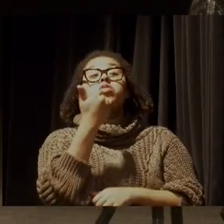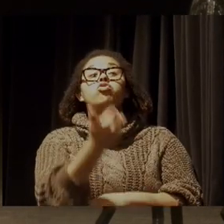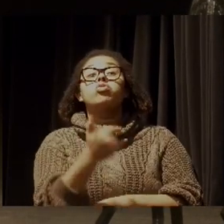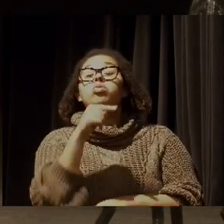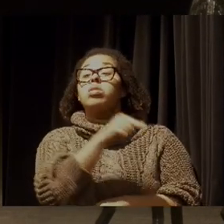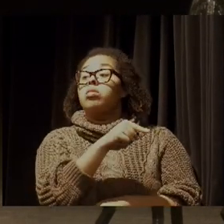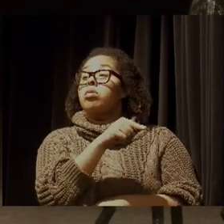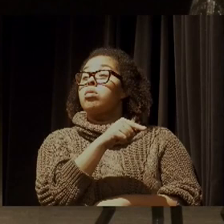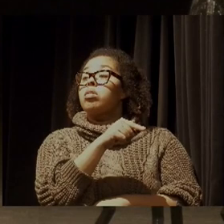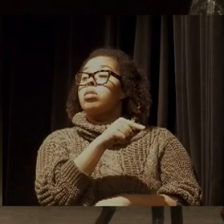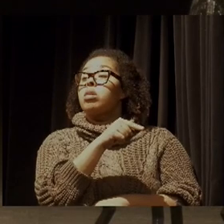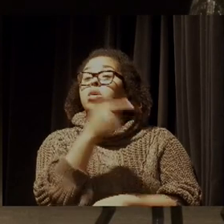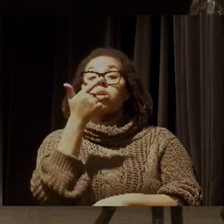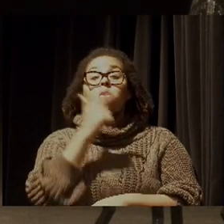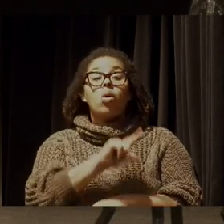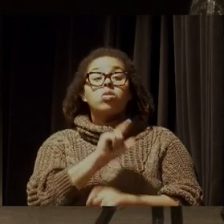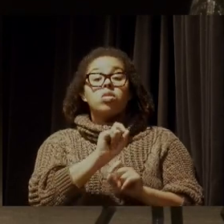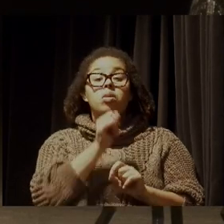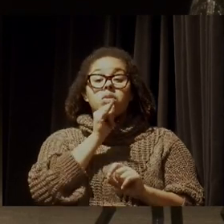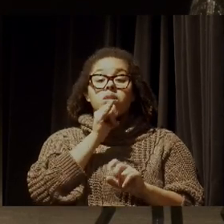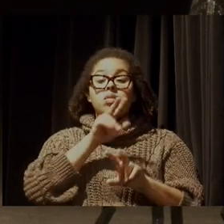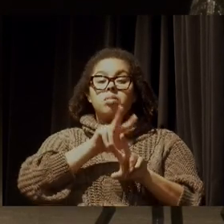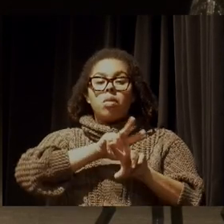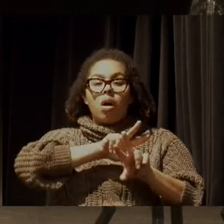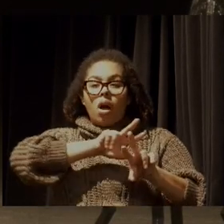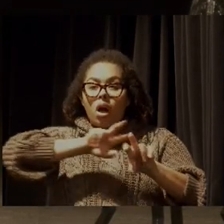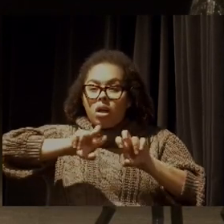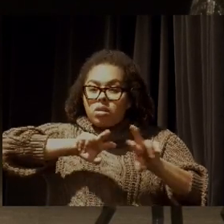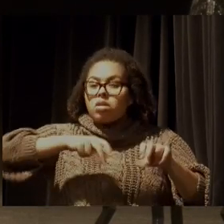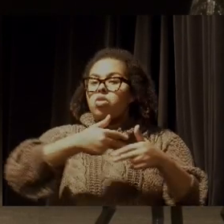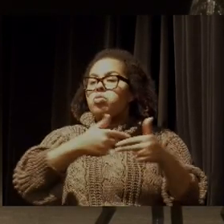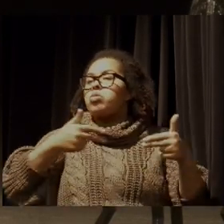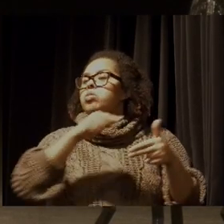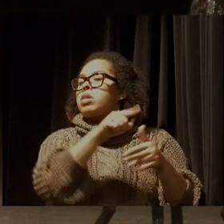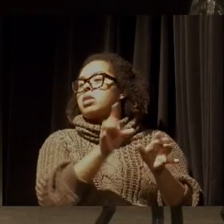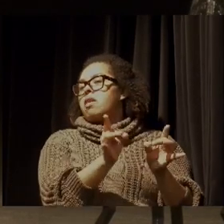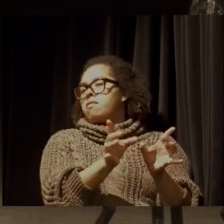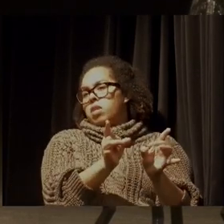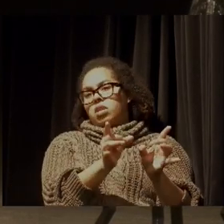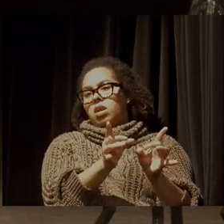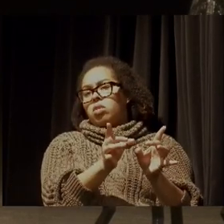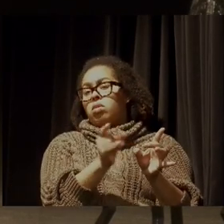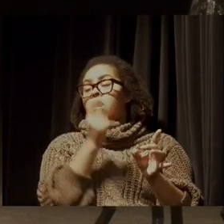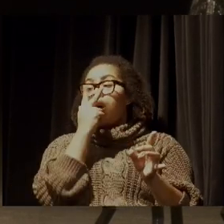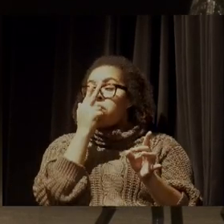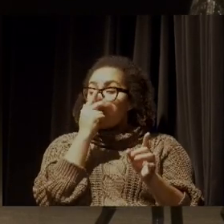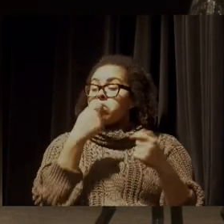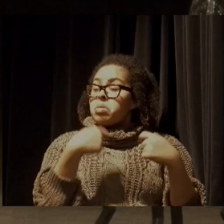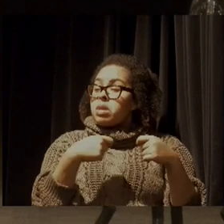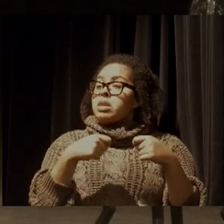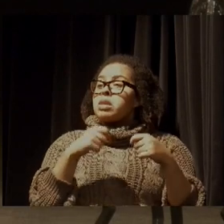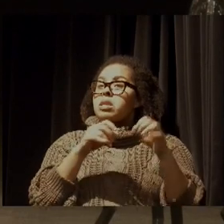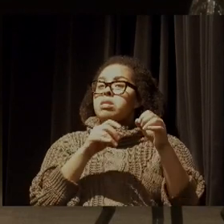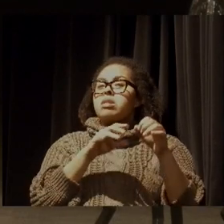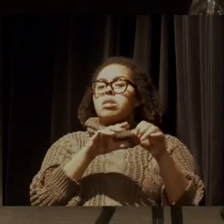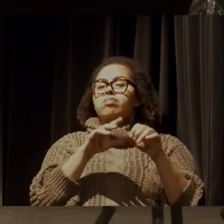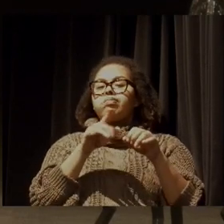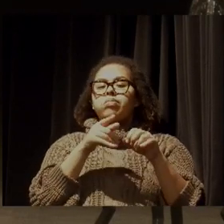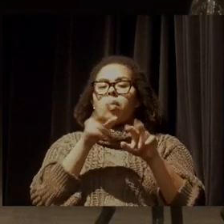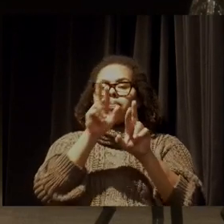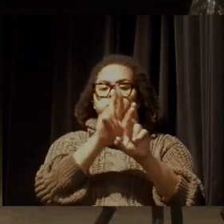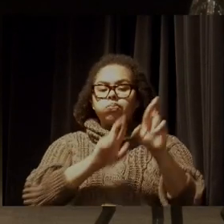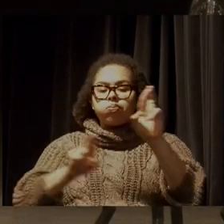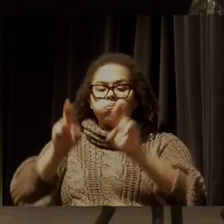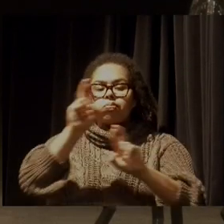ele promova a rastrabilidade e o consumidor não compra. Então, eu acho que é ter um mapa e trabalhar nos pontos